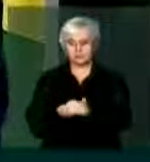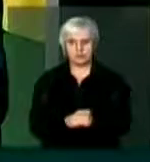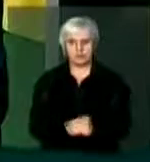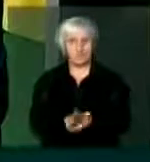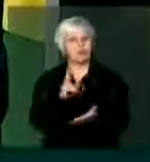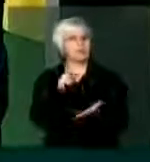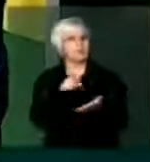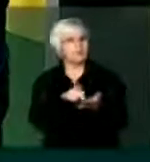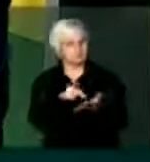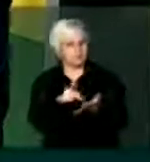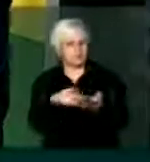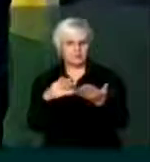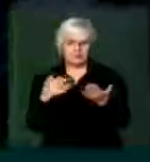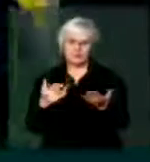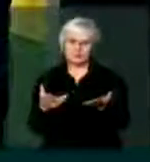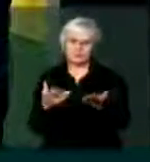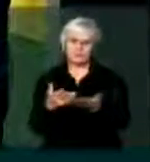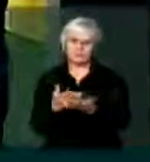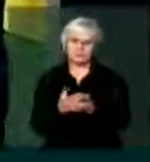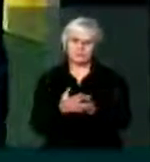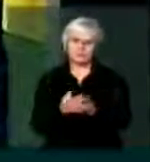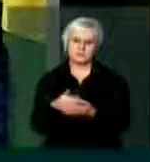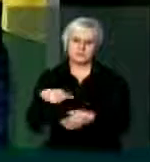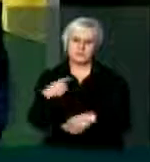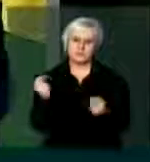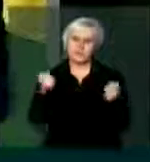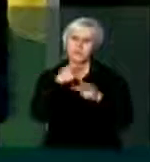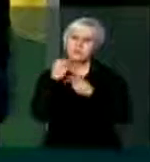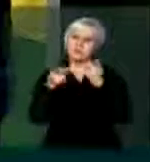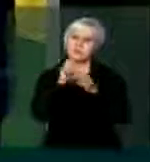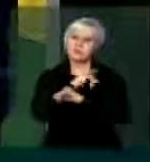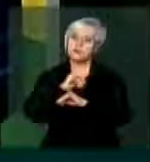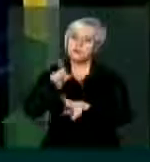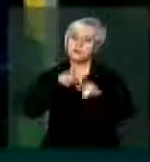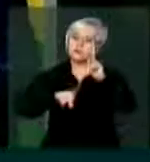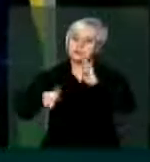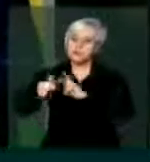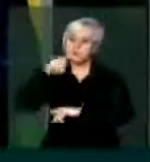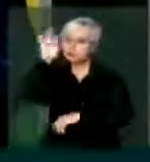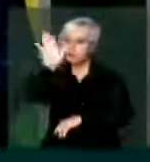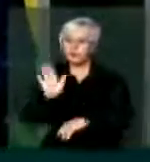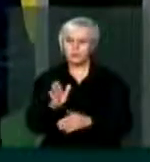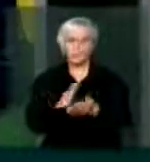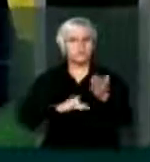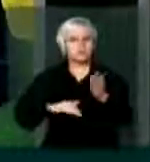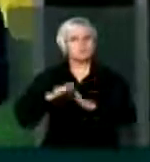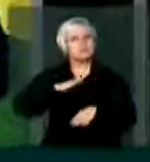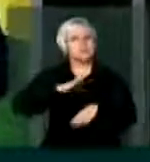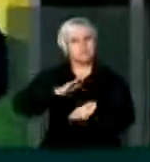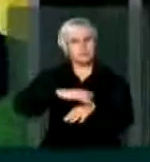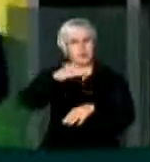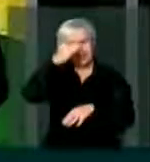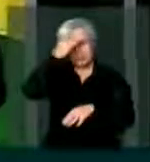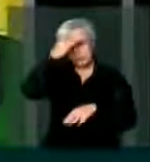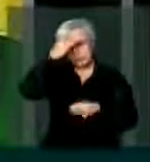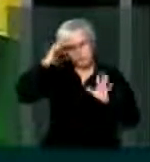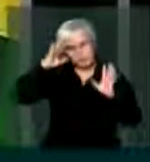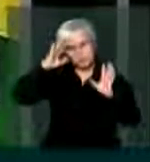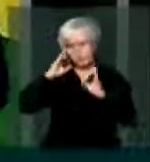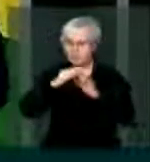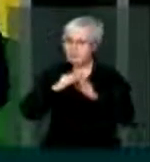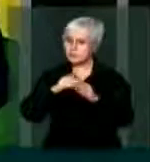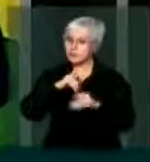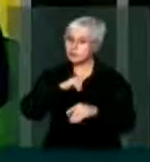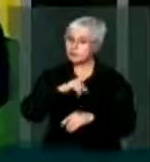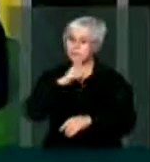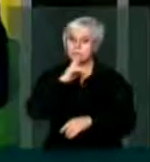senhores deputados, e por isso mesmo, podemos dizer que os brasileiros estão mais conscientes e demos uma resposta